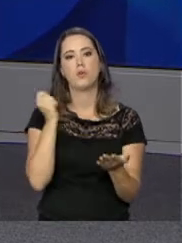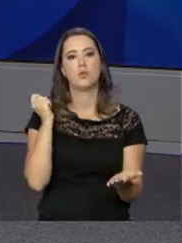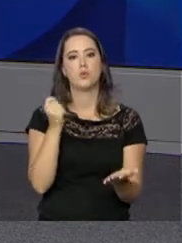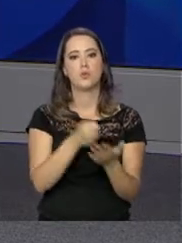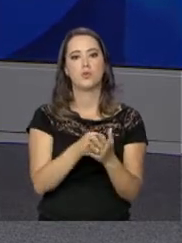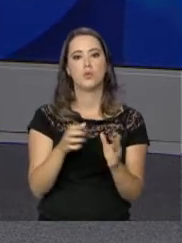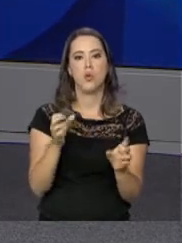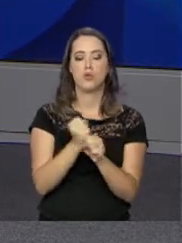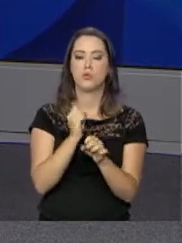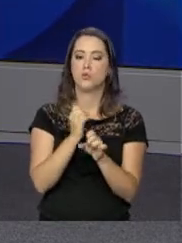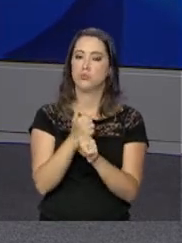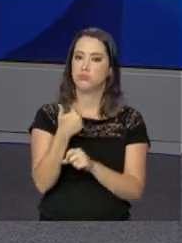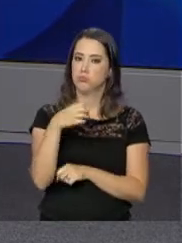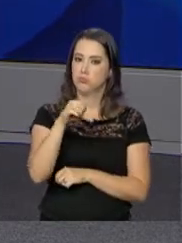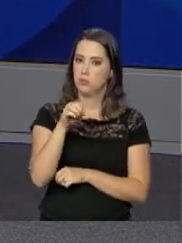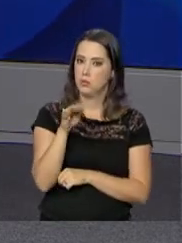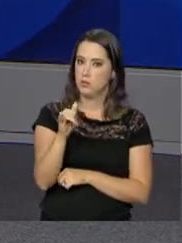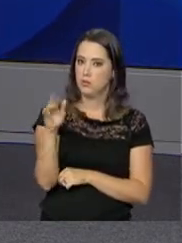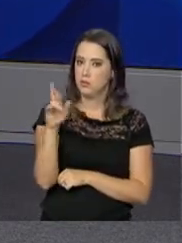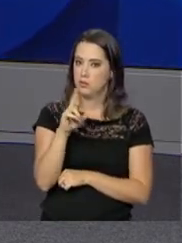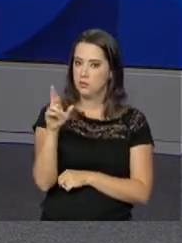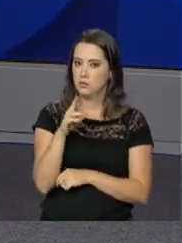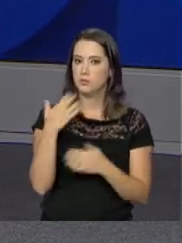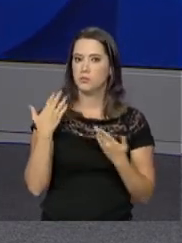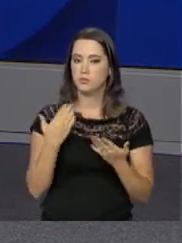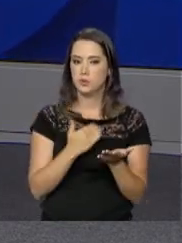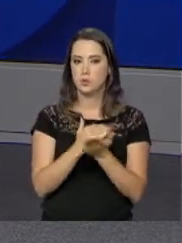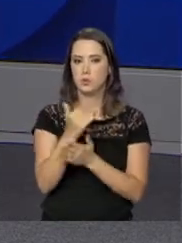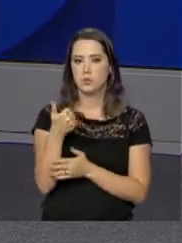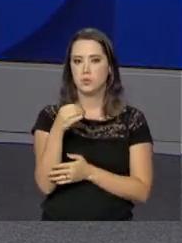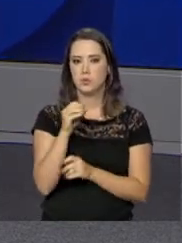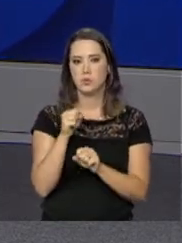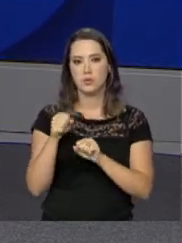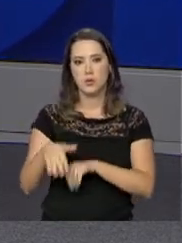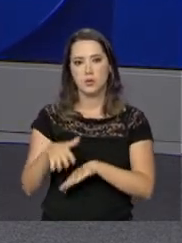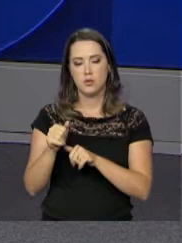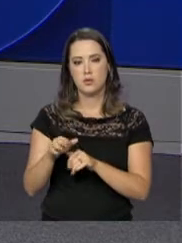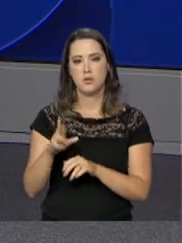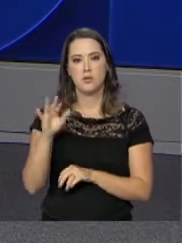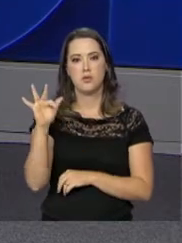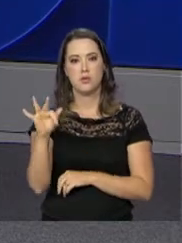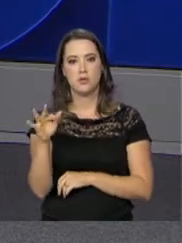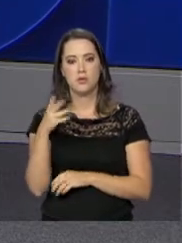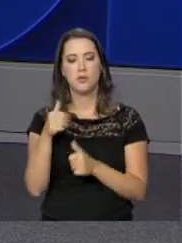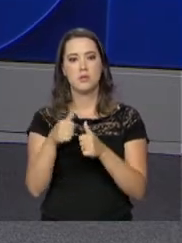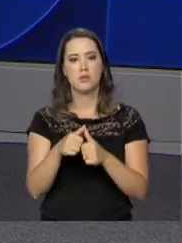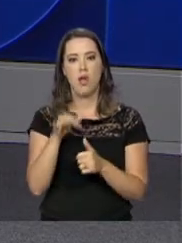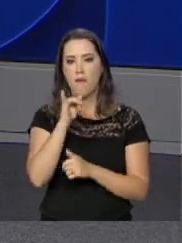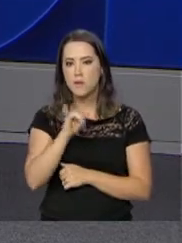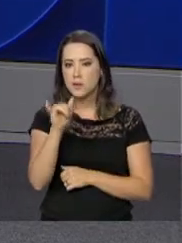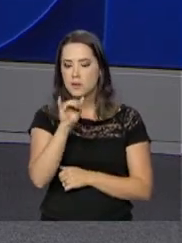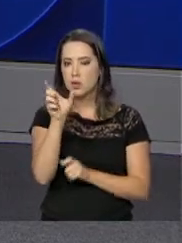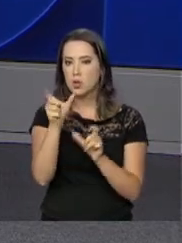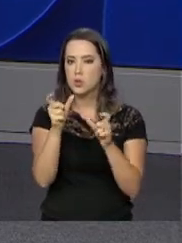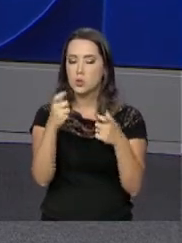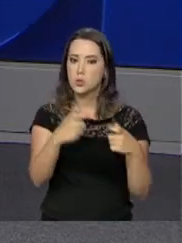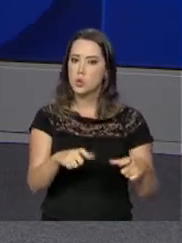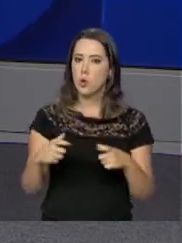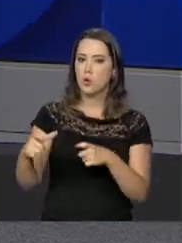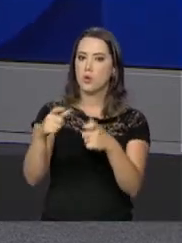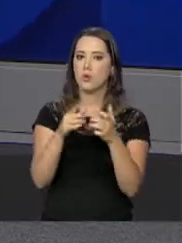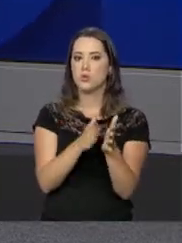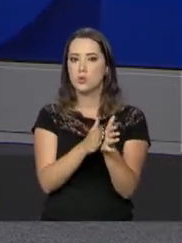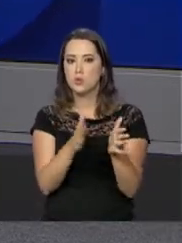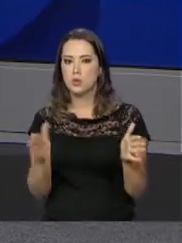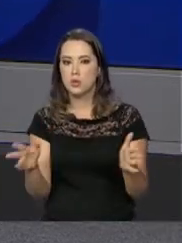soma R 19,5 bilhões. Desde o dia 10 de setembro, a Receita Federal está notificando os estabelecimentos. O